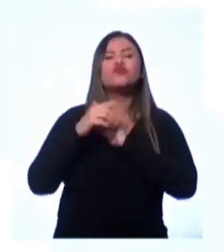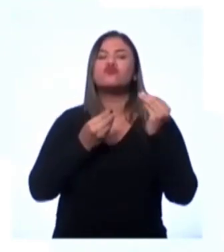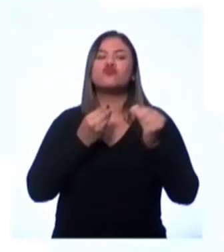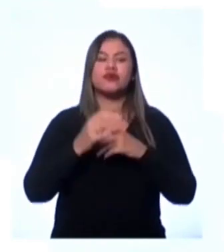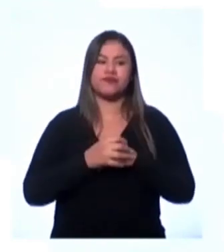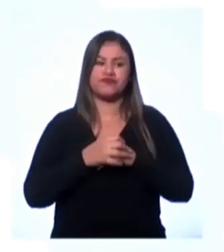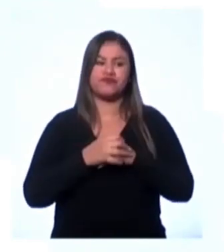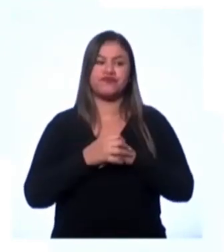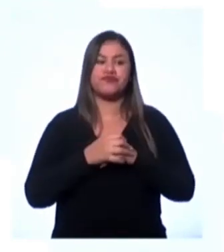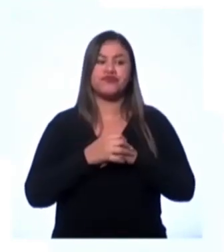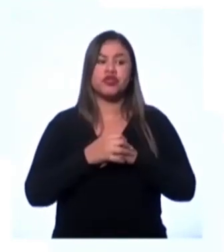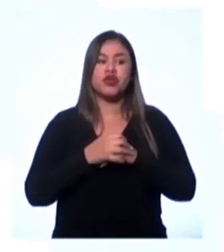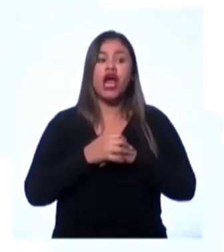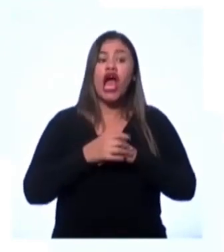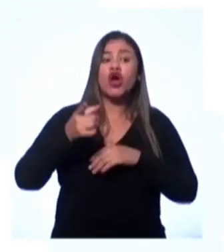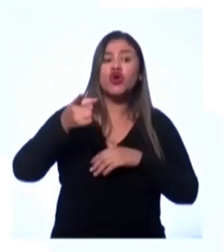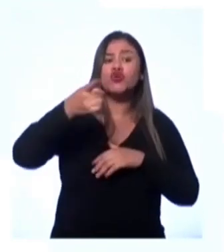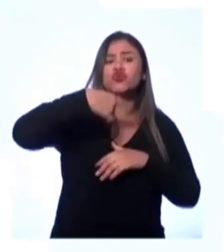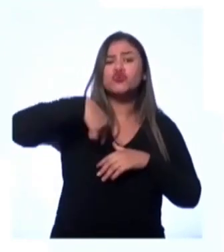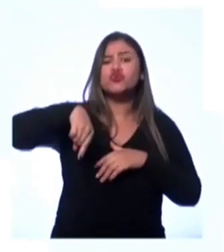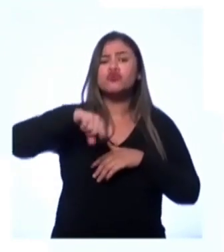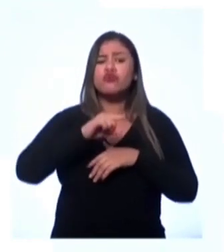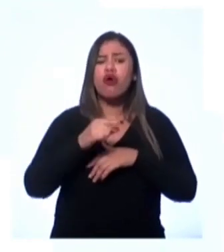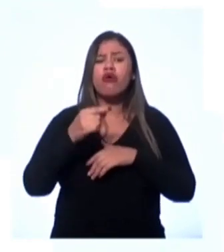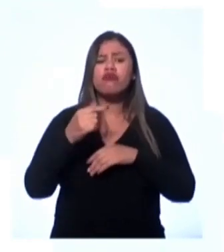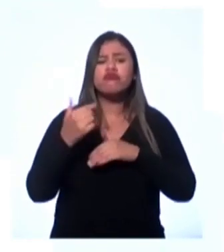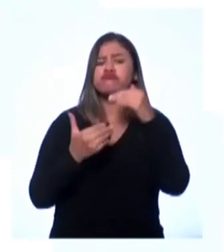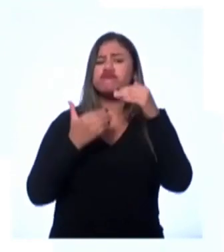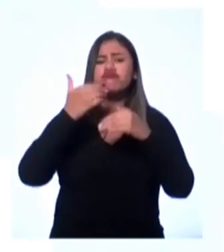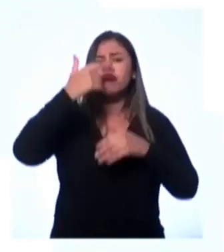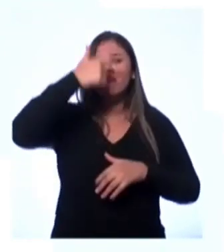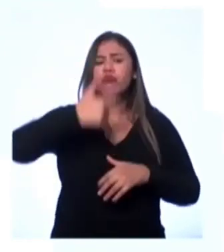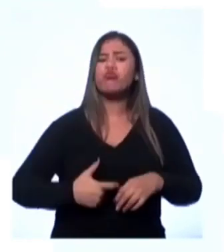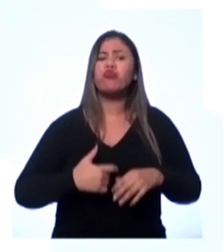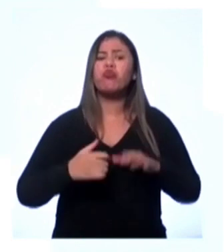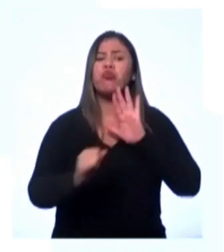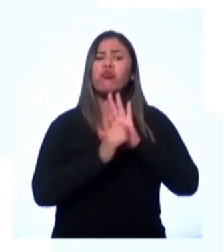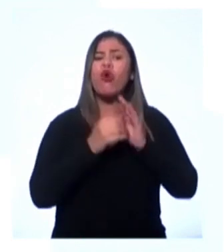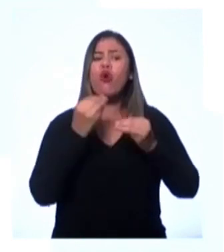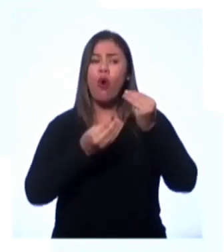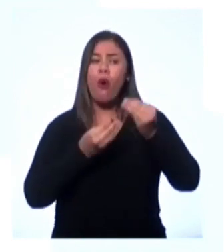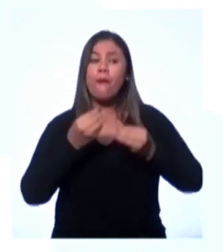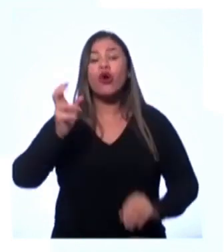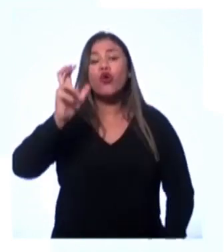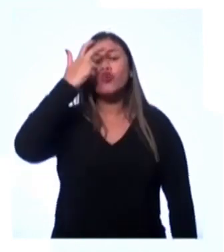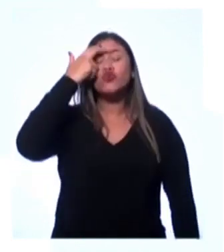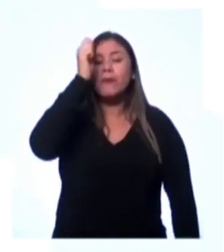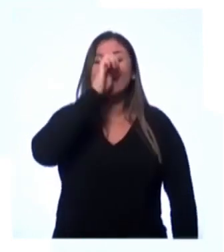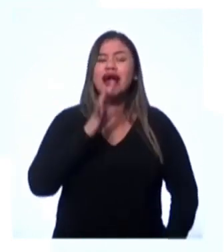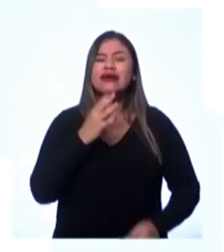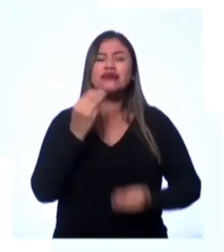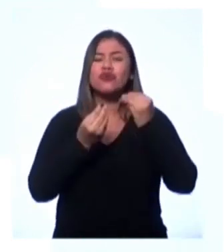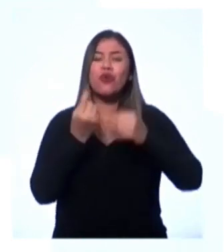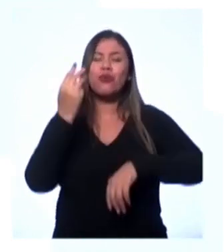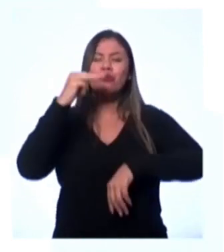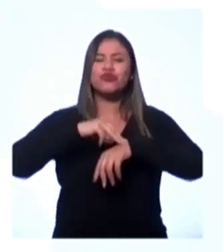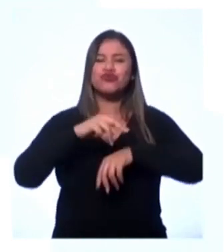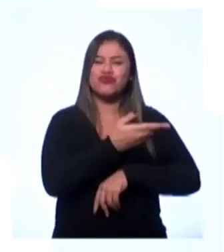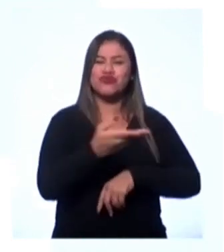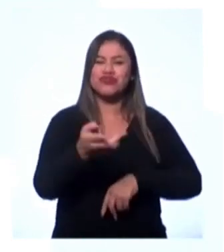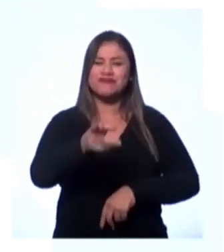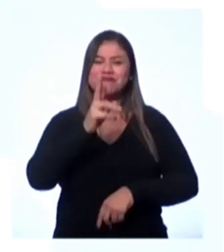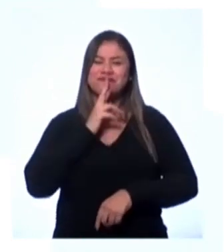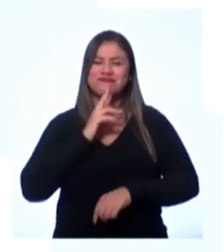como nós nos tornamos quem somos? Como é formada a cultura brasileira? Nós vamos dar um minuto para vocês